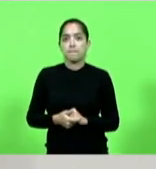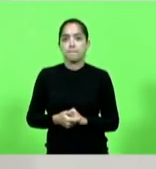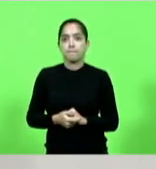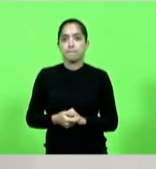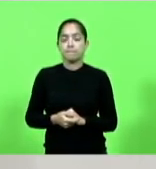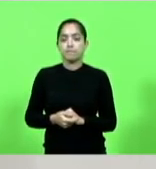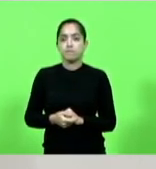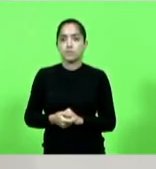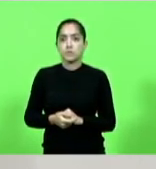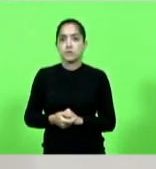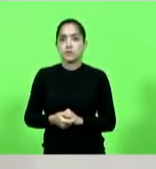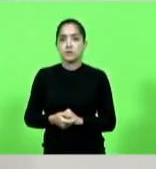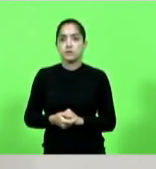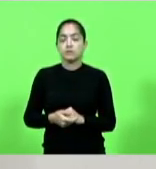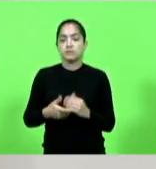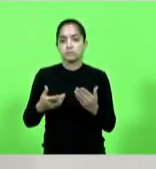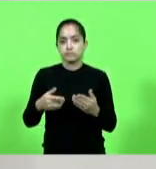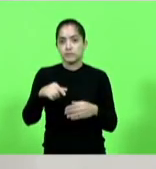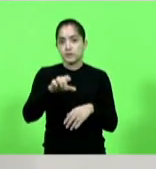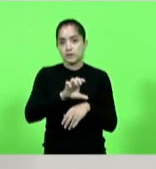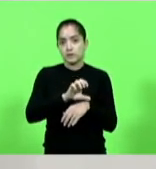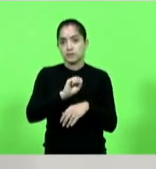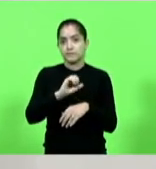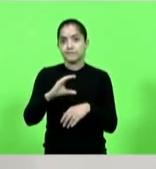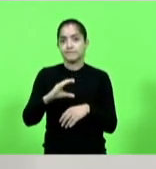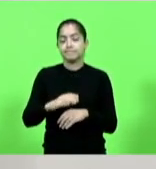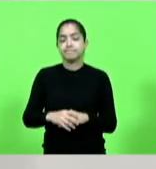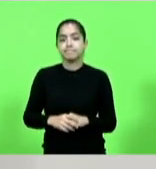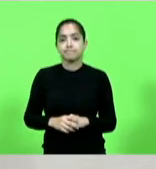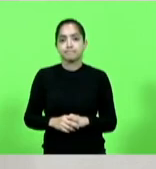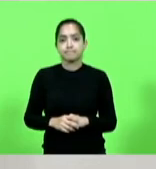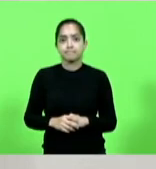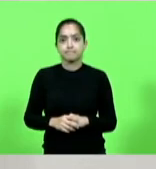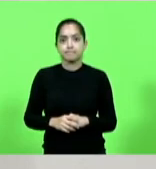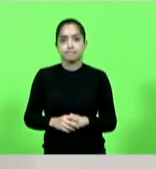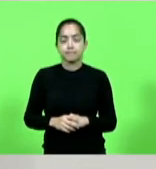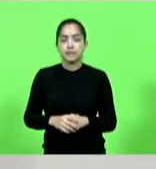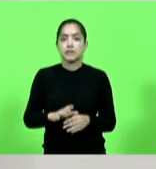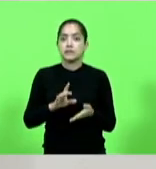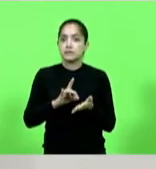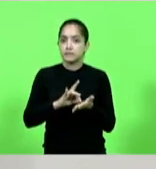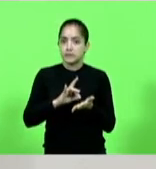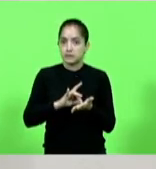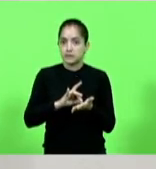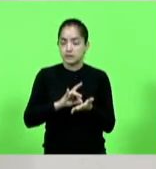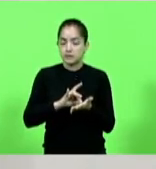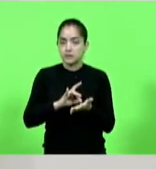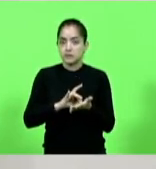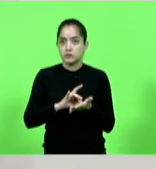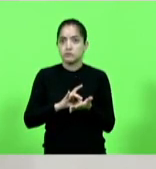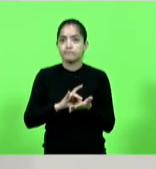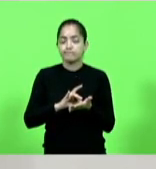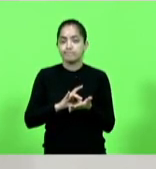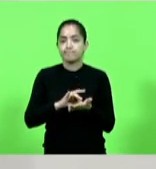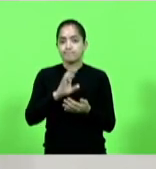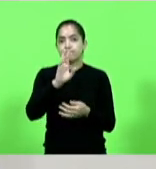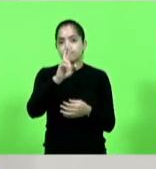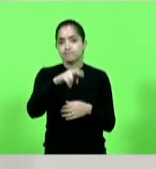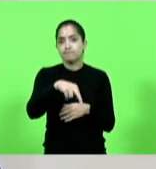com relação à Santa Catarina. De fato, deputada Marlene Vossa Excelência tem toda a razão.